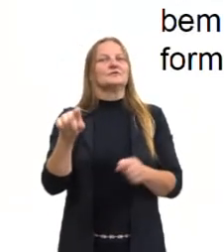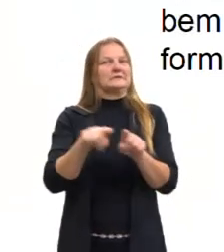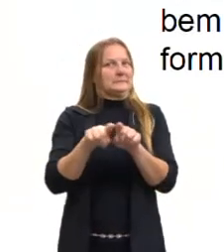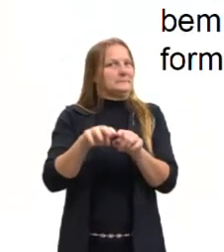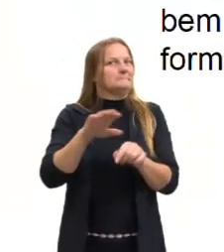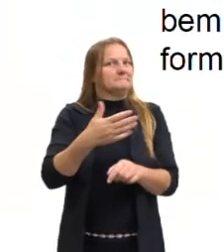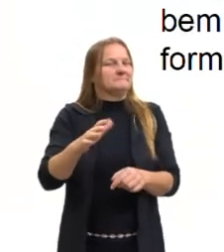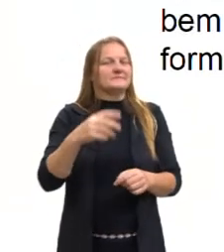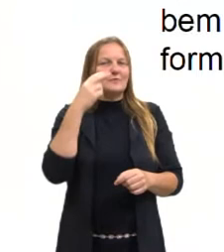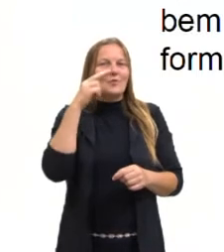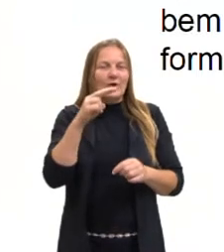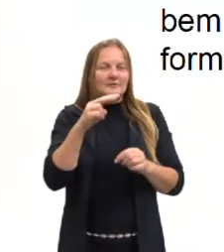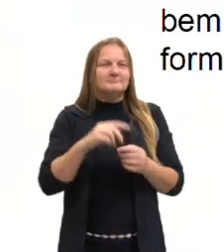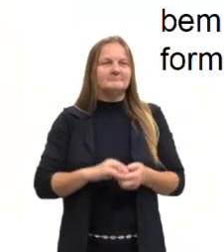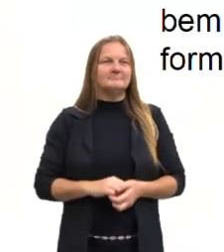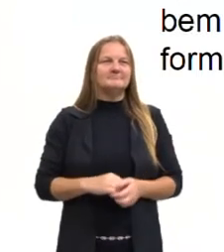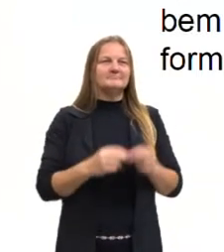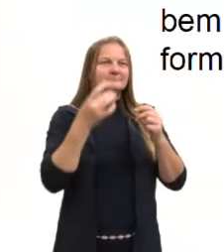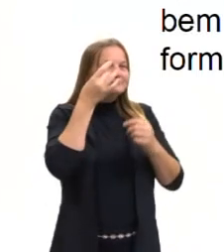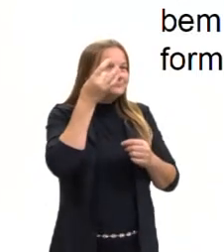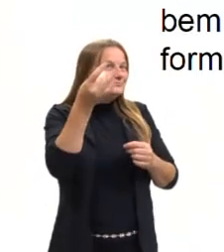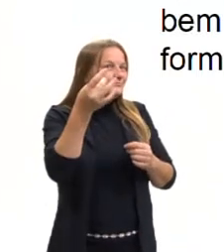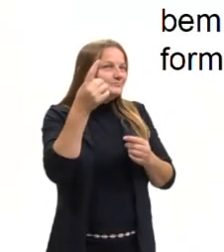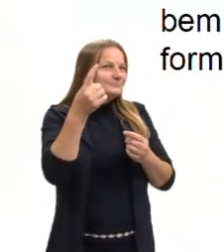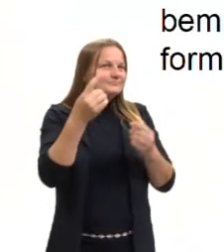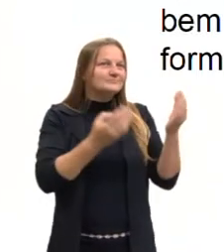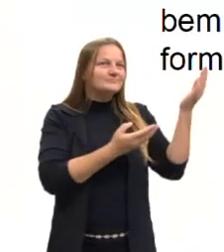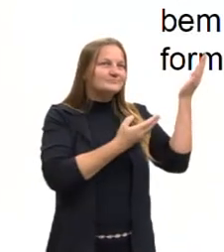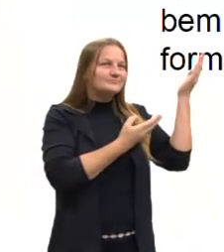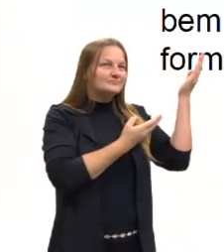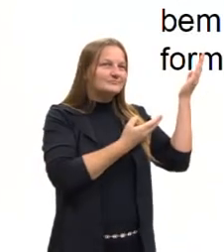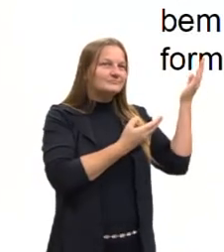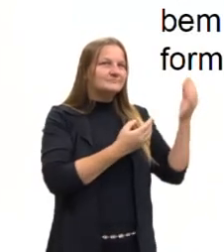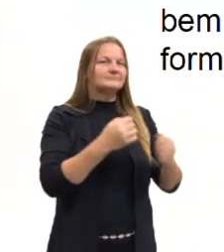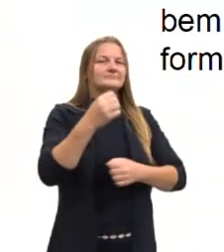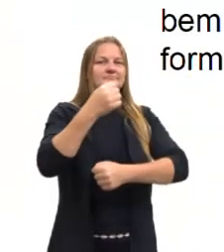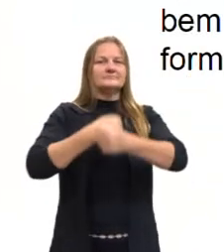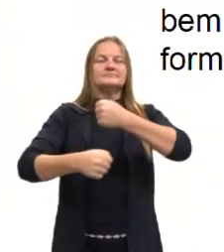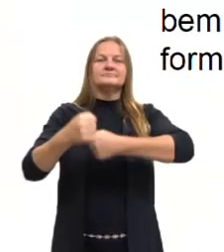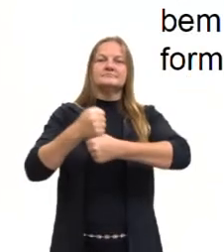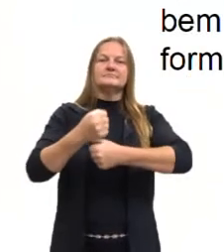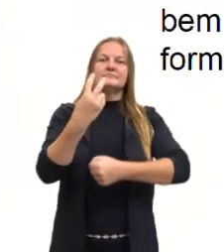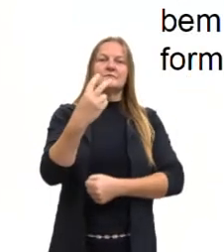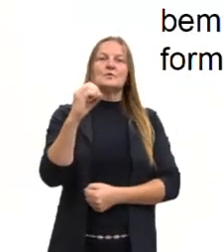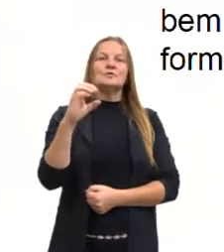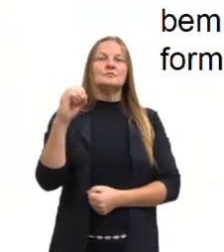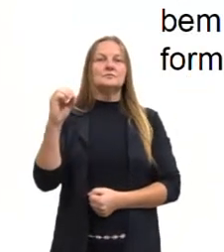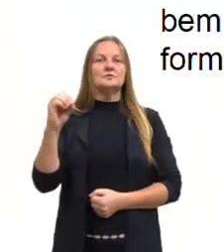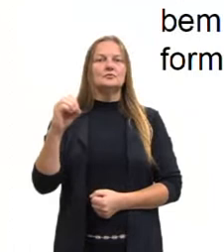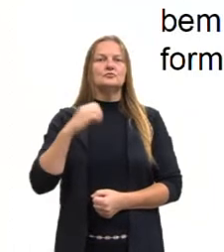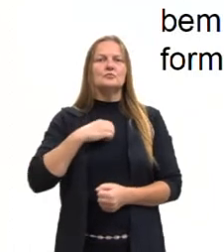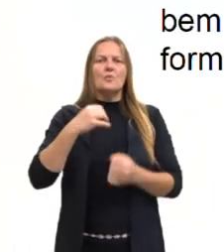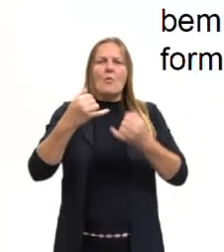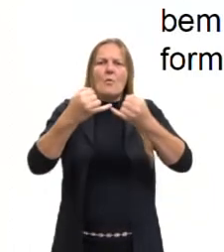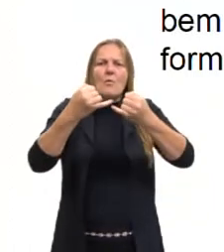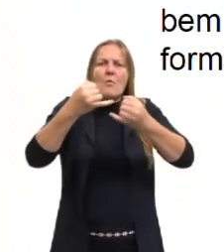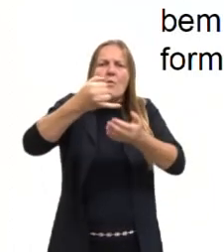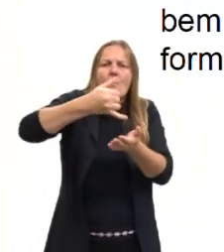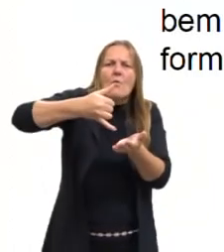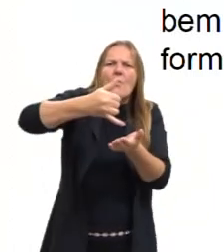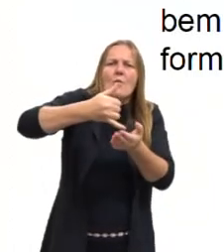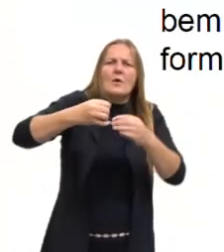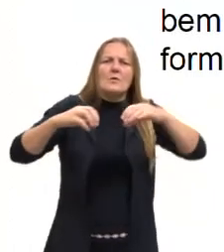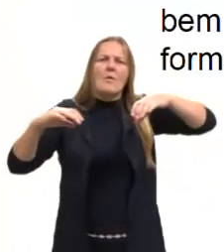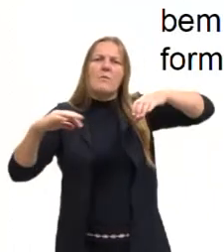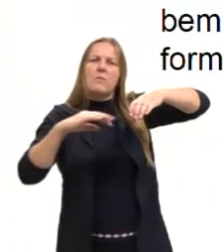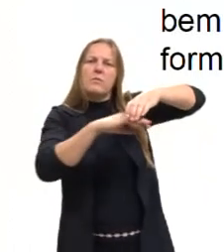Então, vamos lá. No ano de 2000, um vazamento em dutos de óleo na Baía de